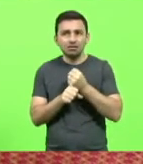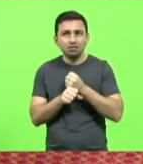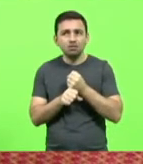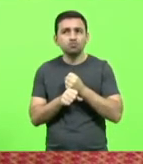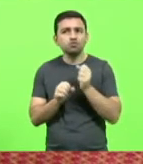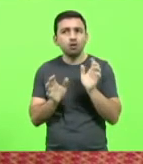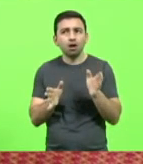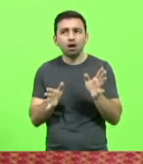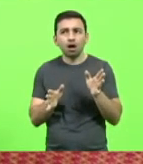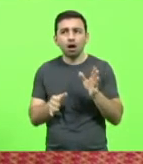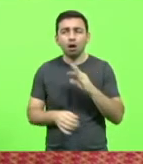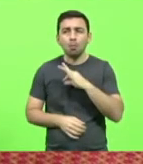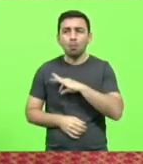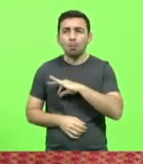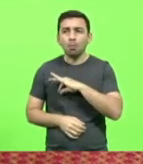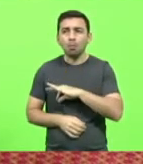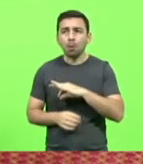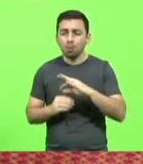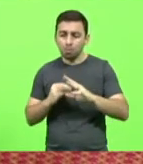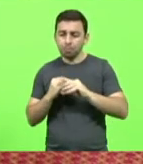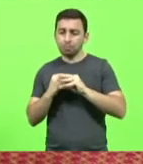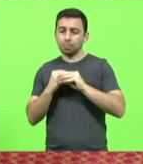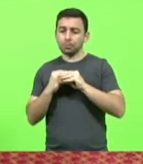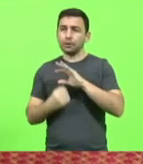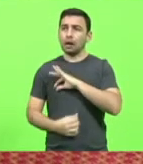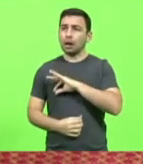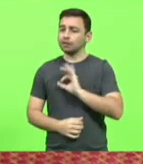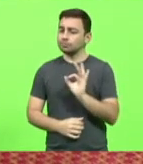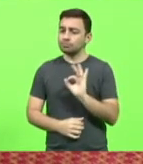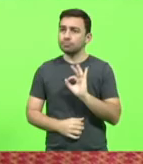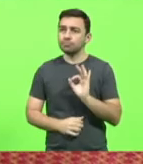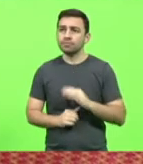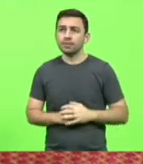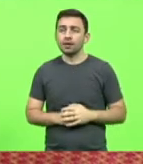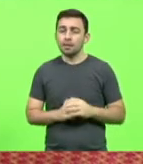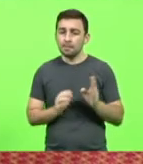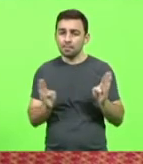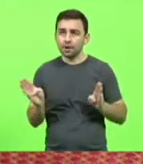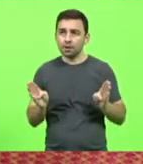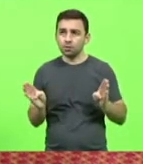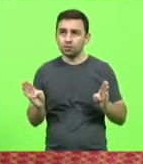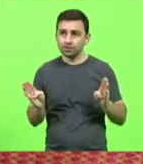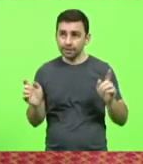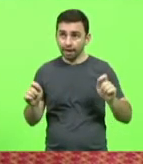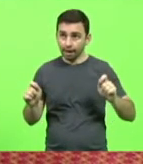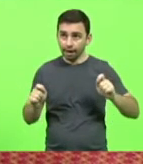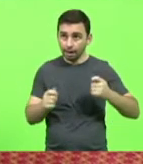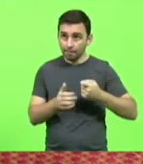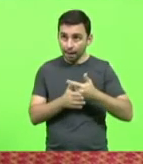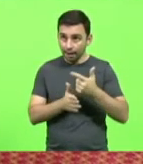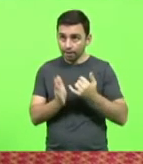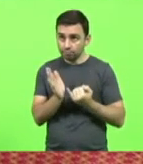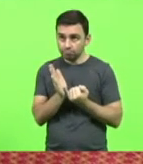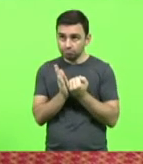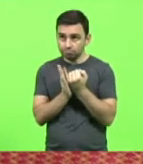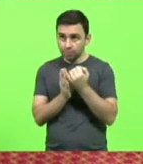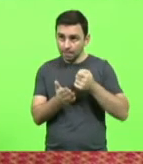sem receber recomposição salarial. Se nesse período tivesse sido pago a inflação,